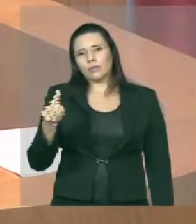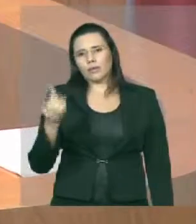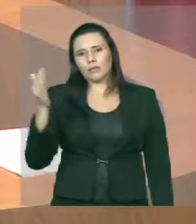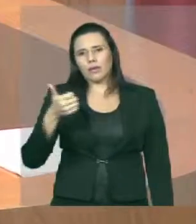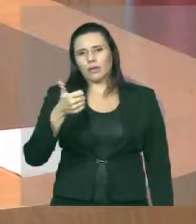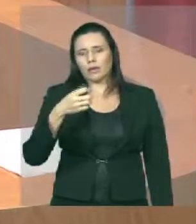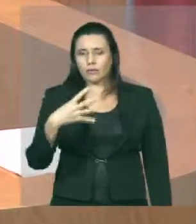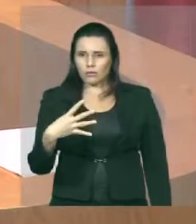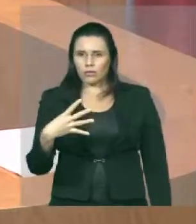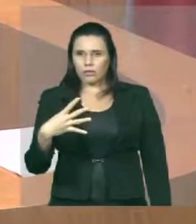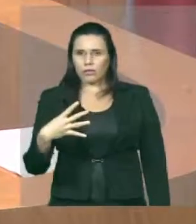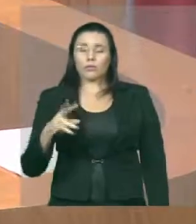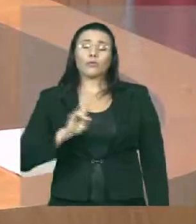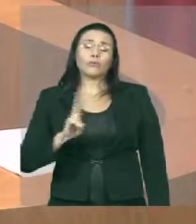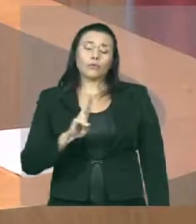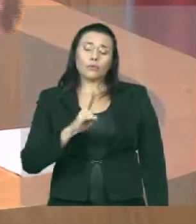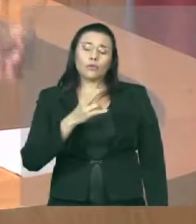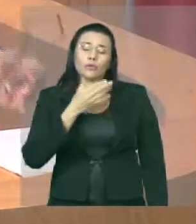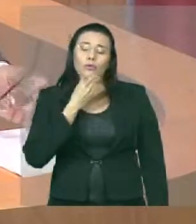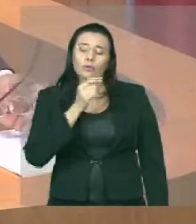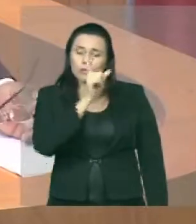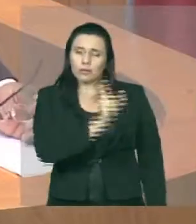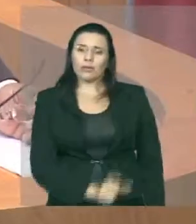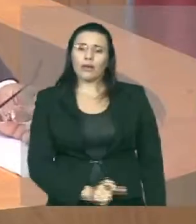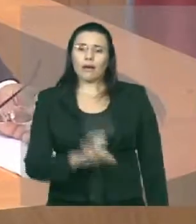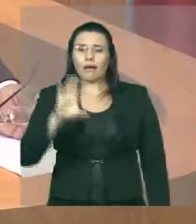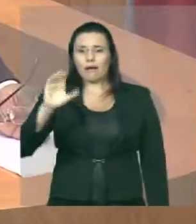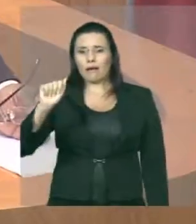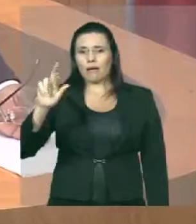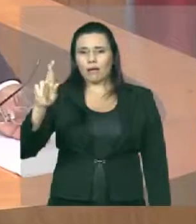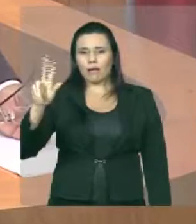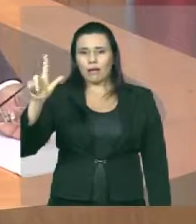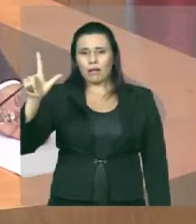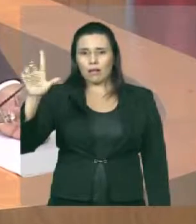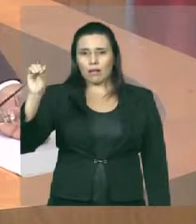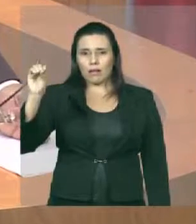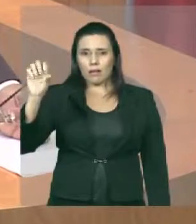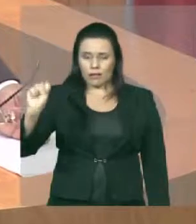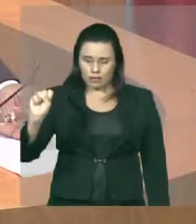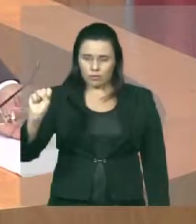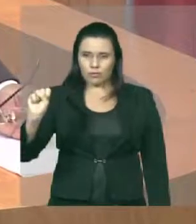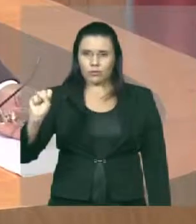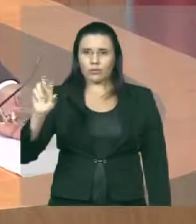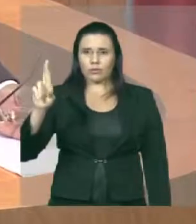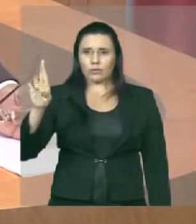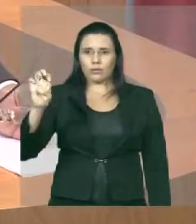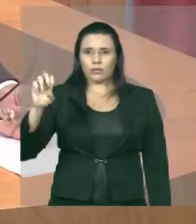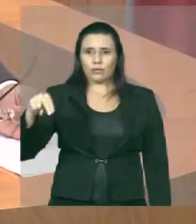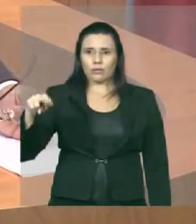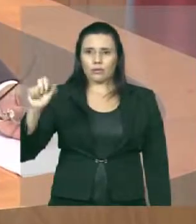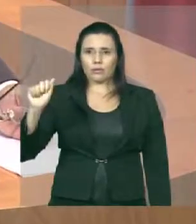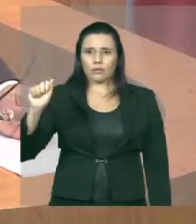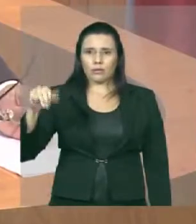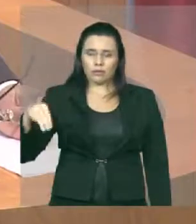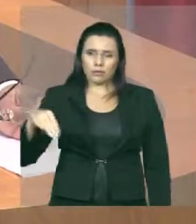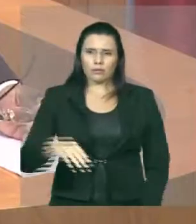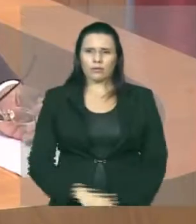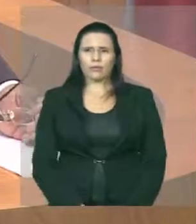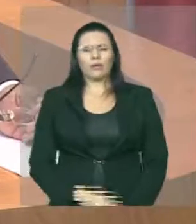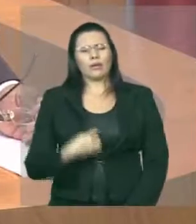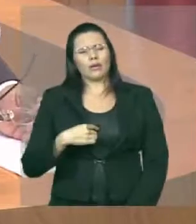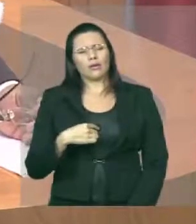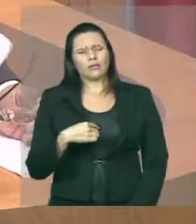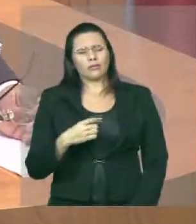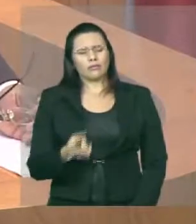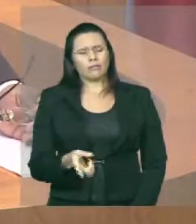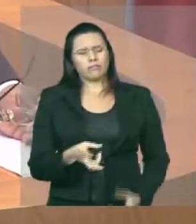O que me causa a estranheza é que o soldado Carlos Renan não queria ir para Bacabal e o